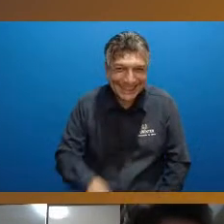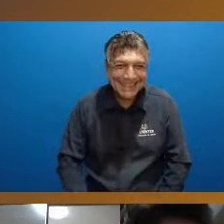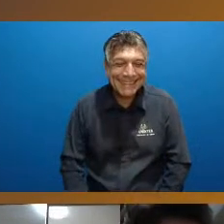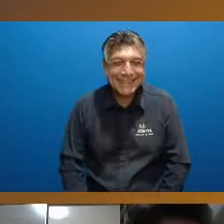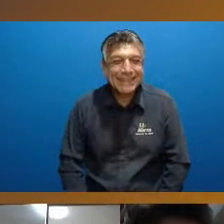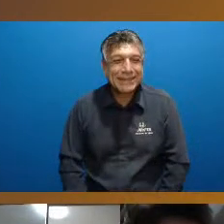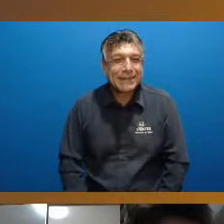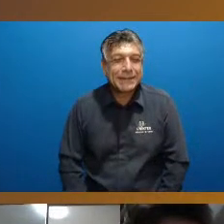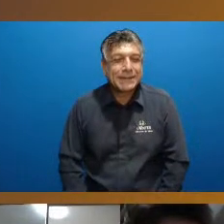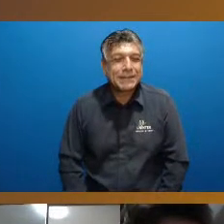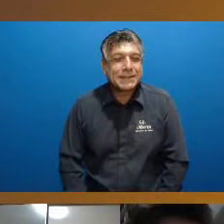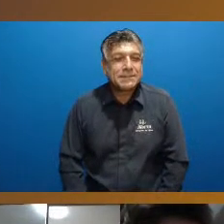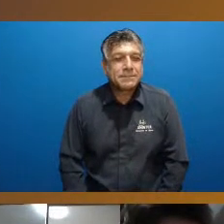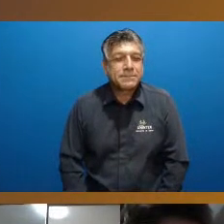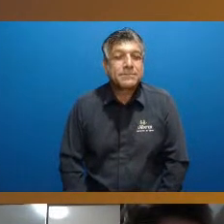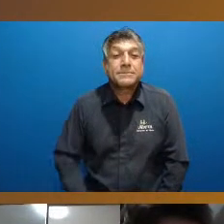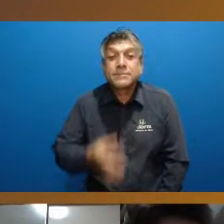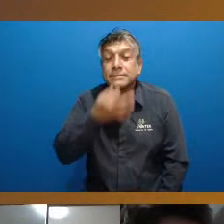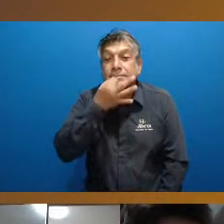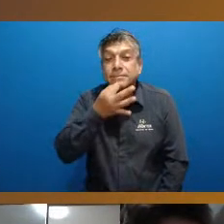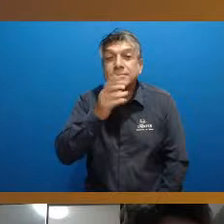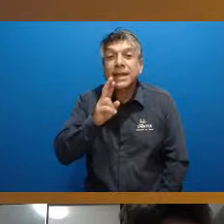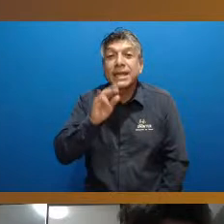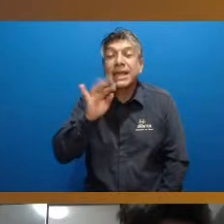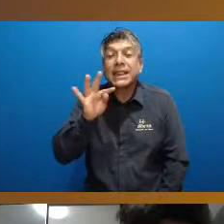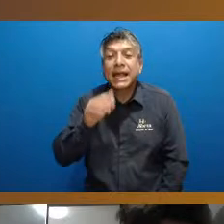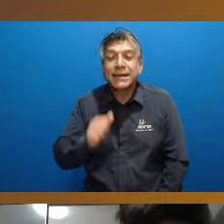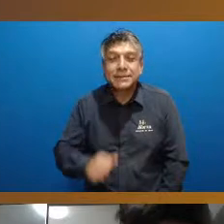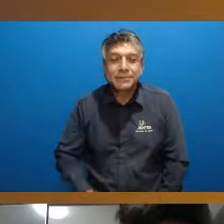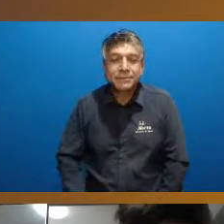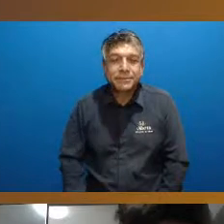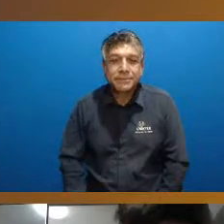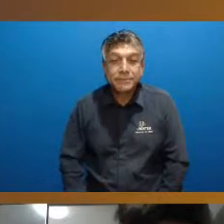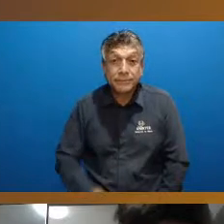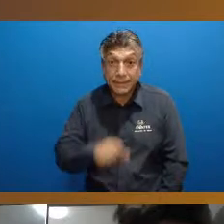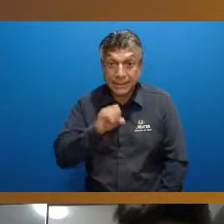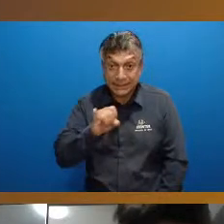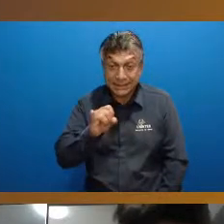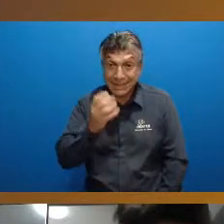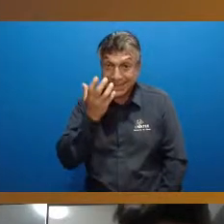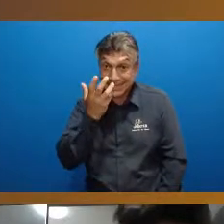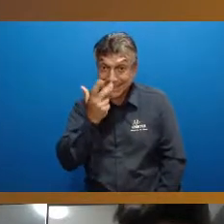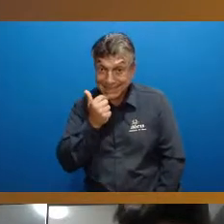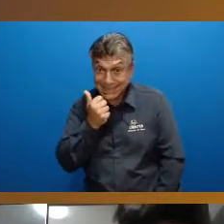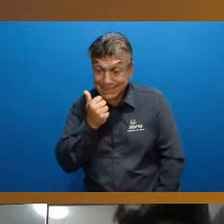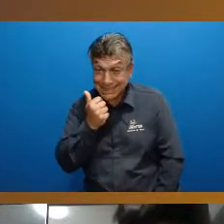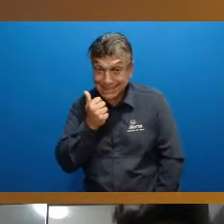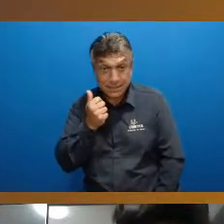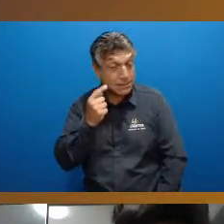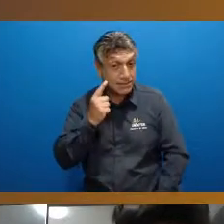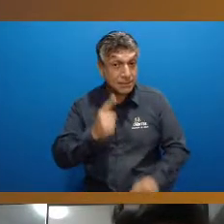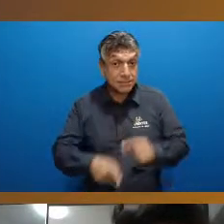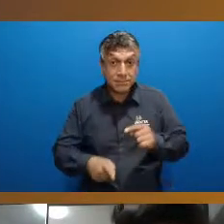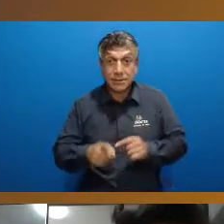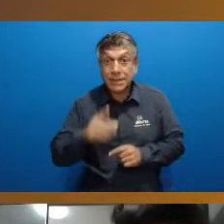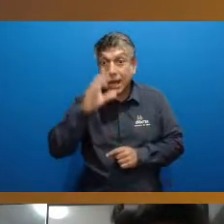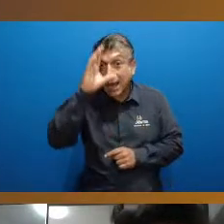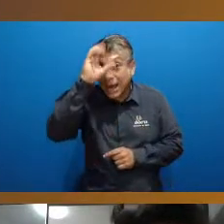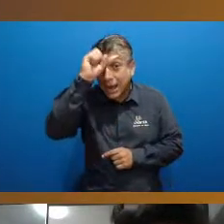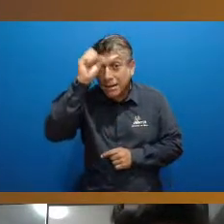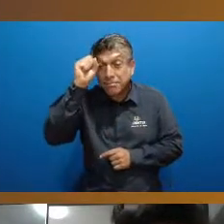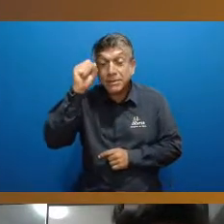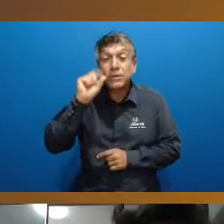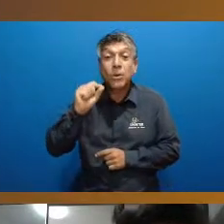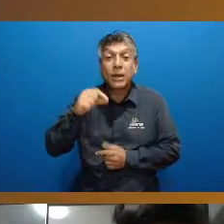ó quero colocar aqui o comentário da Rita se quando criança não foi possível iniciar o aprendizado do balé